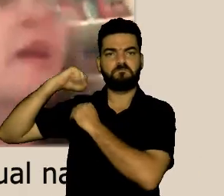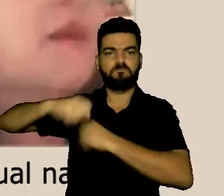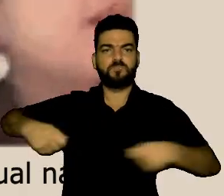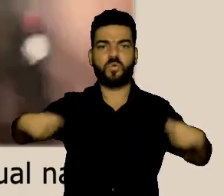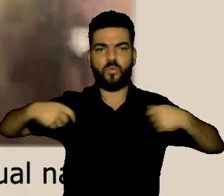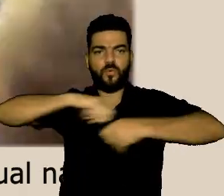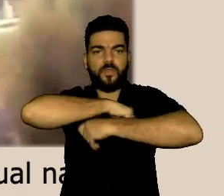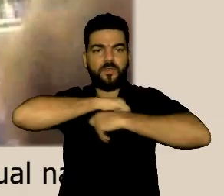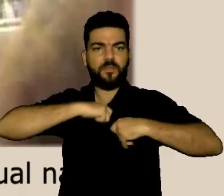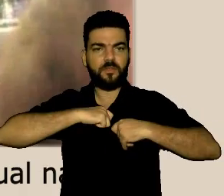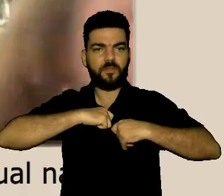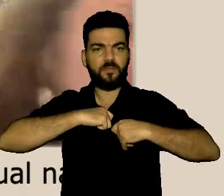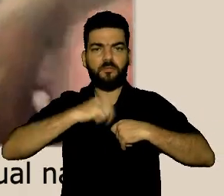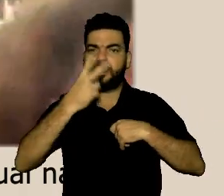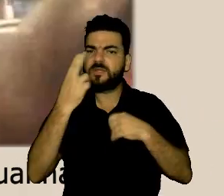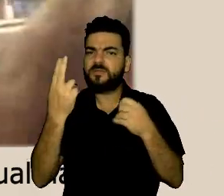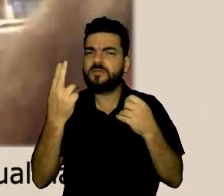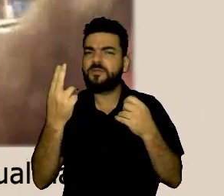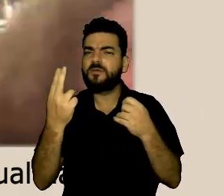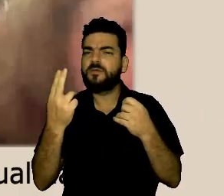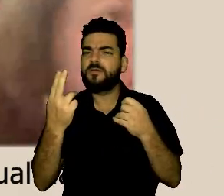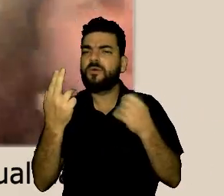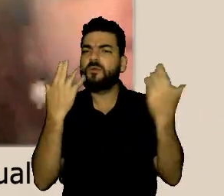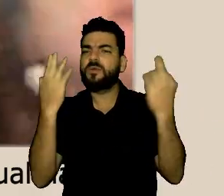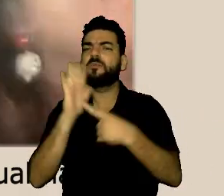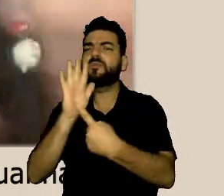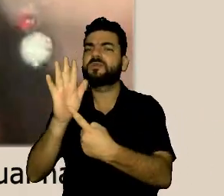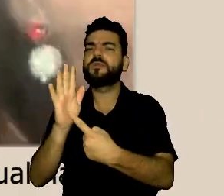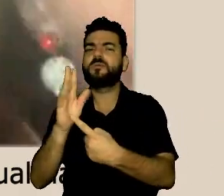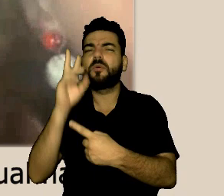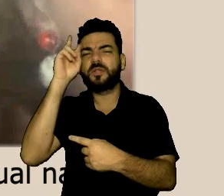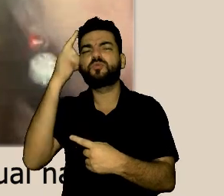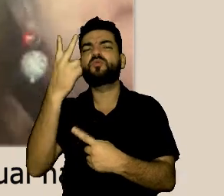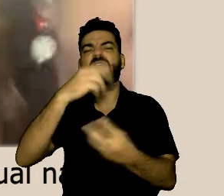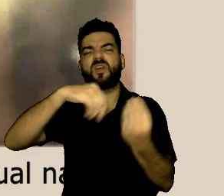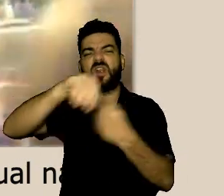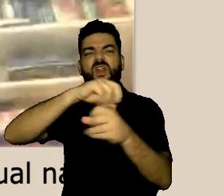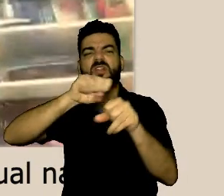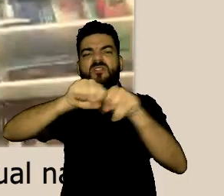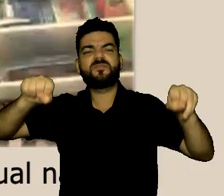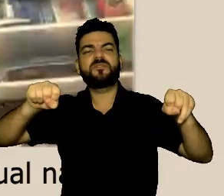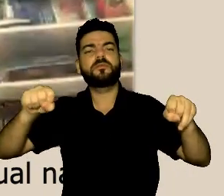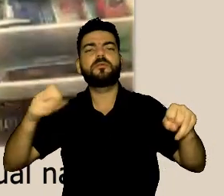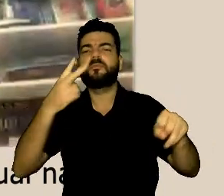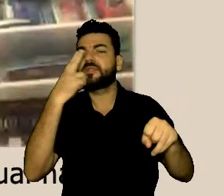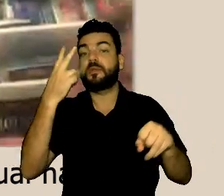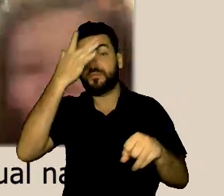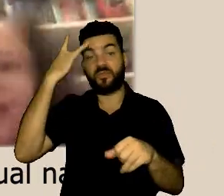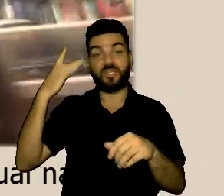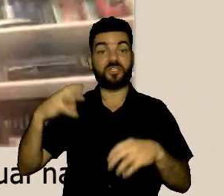remete às pessoas que sofrem de assédio. Elas ficam, de fato,